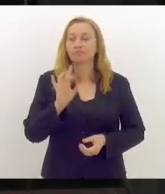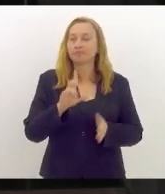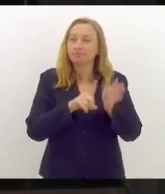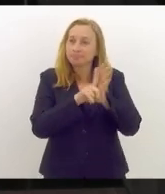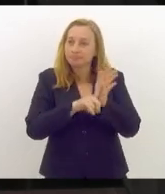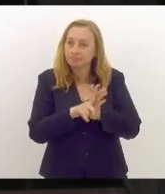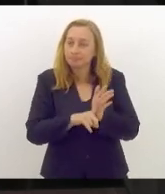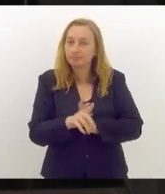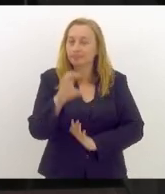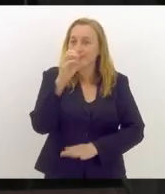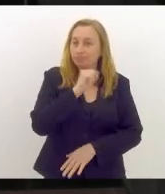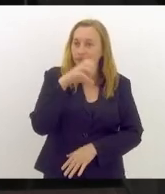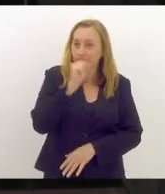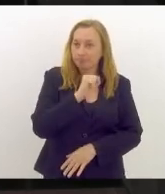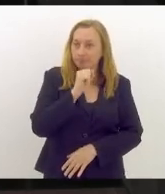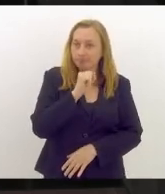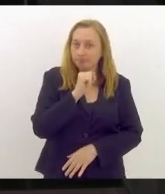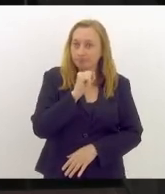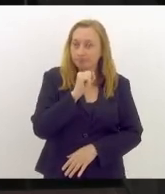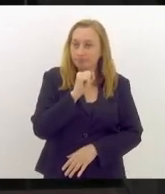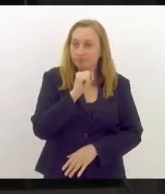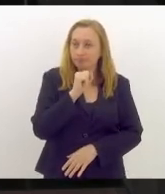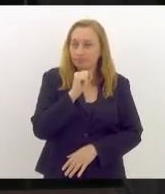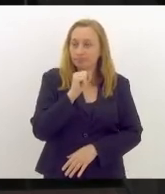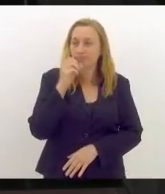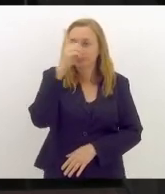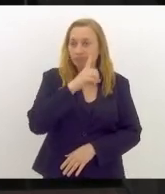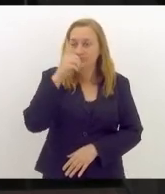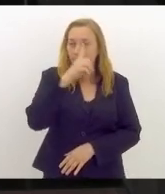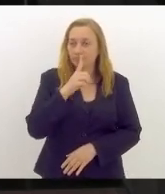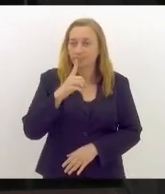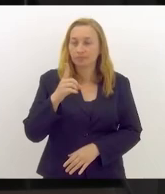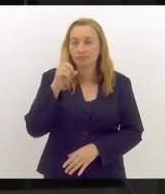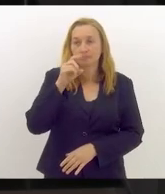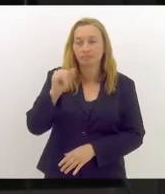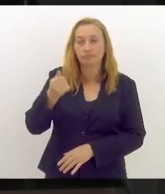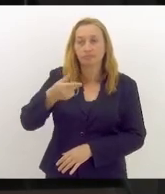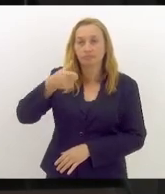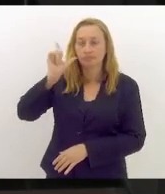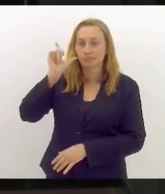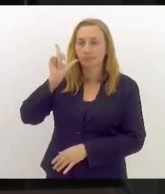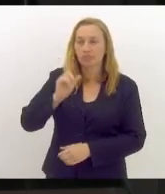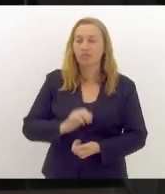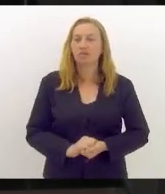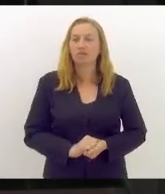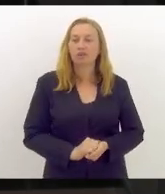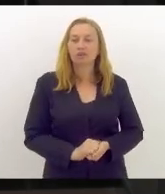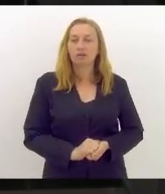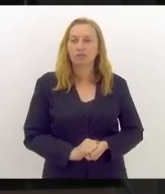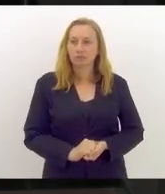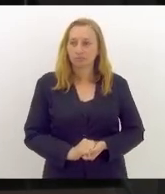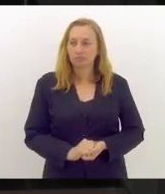de sábado para domingo e o dia de ontem. No